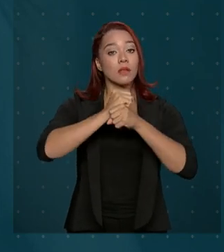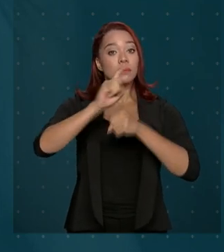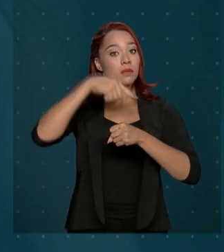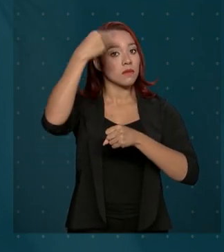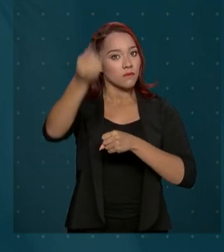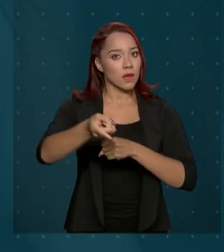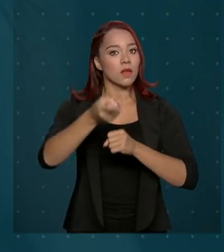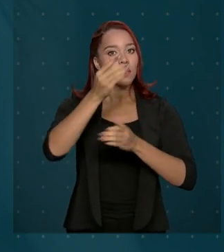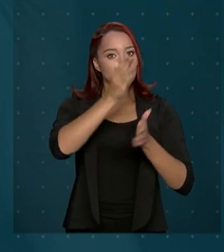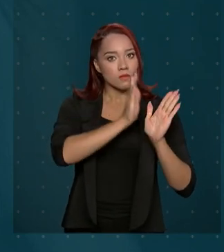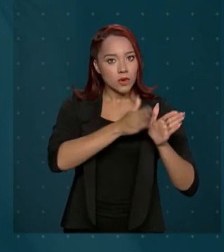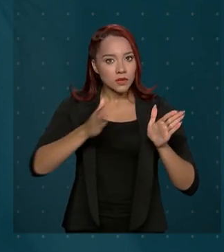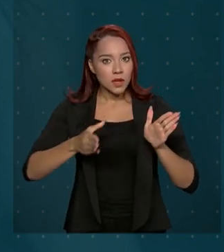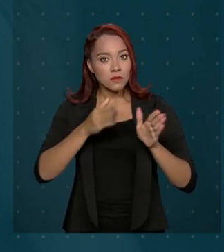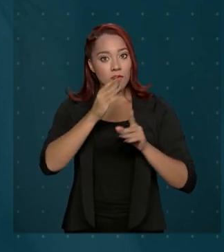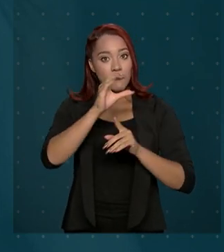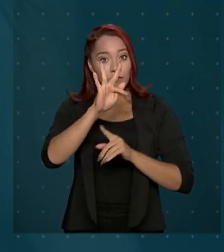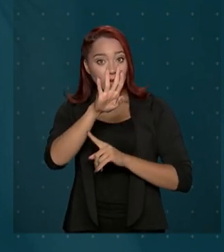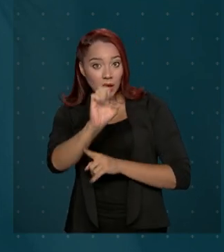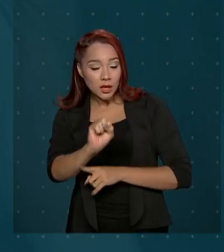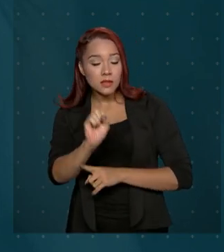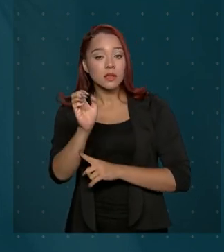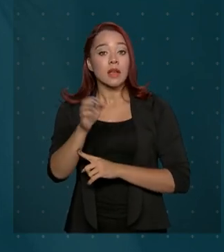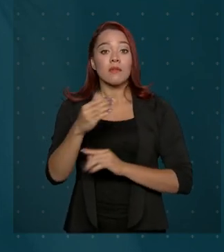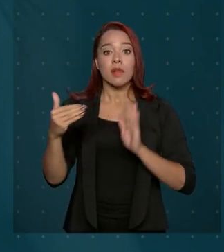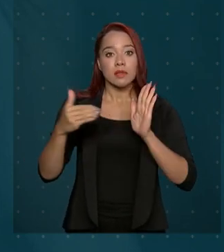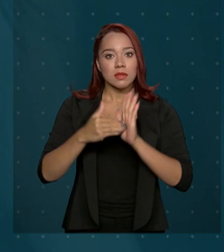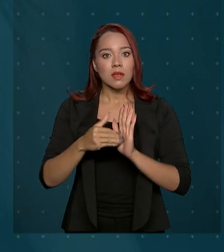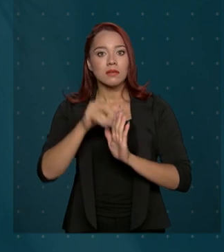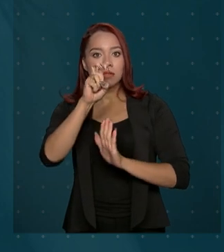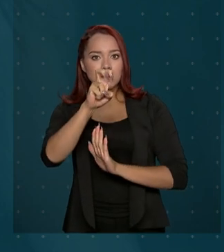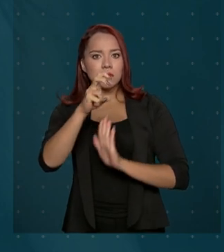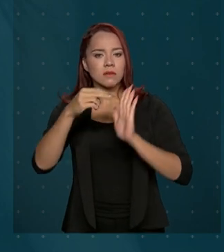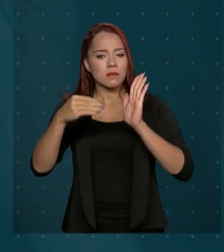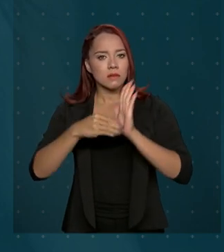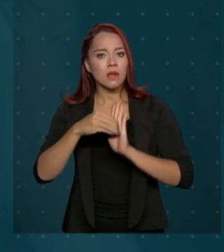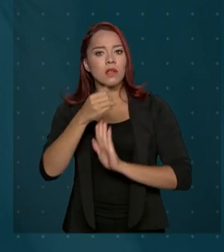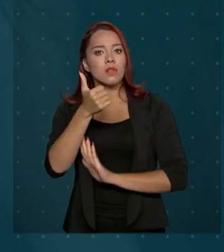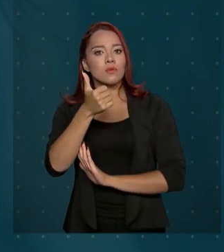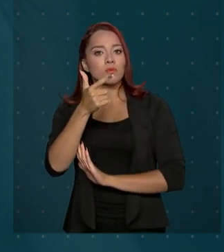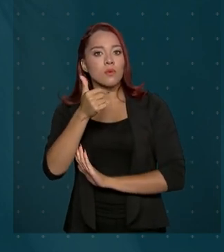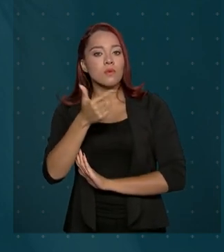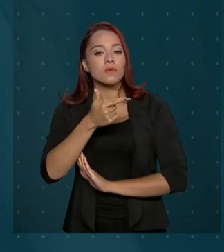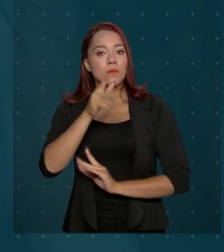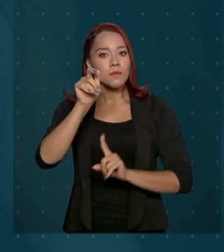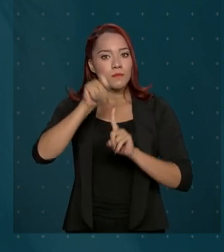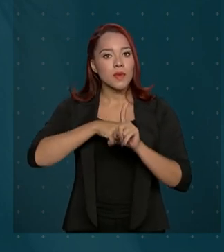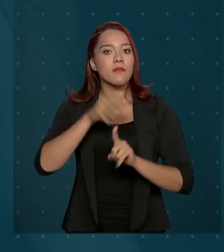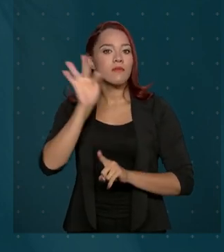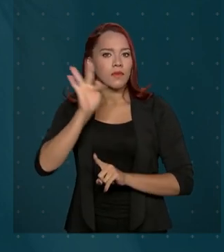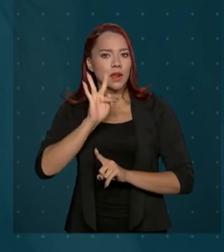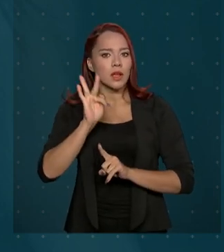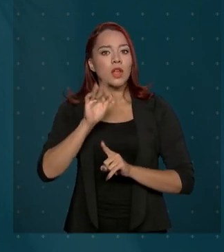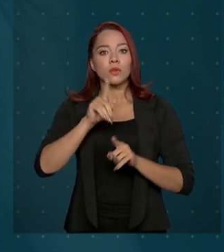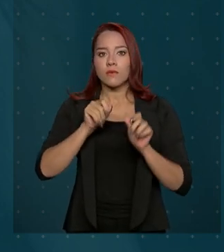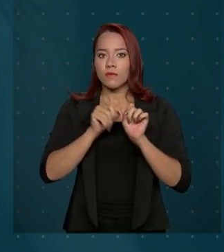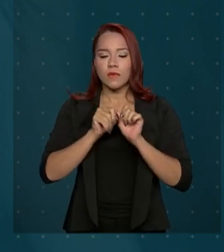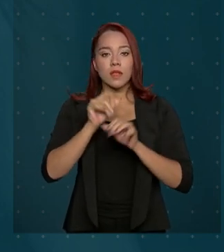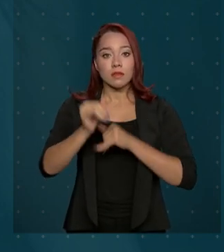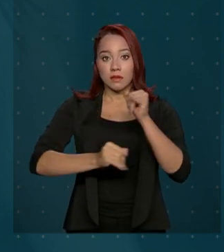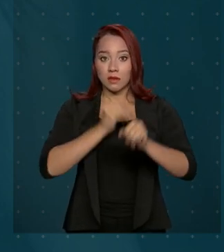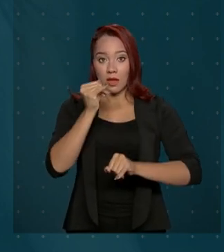processo do FIES e do PFIES vão de 5 a 12 de fevereiro. Tudo é feito no site fies.mec